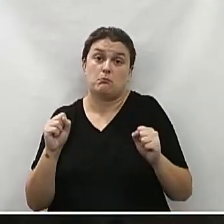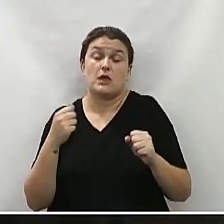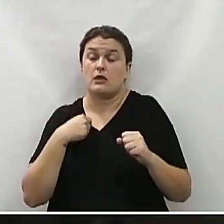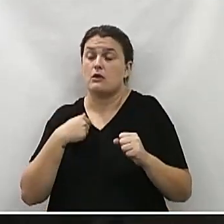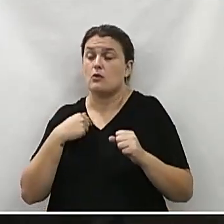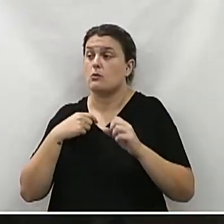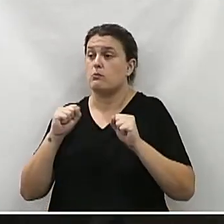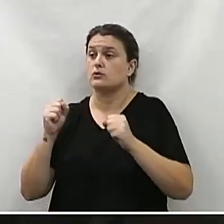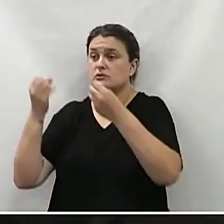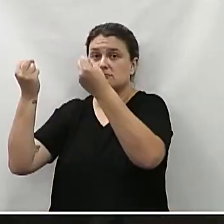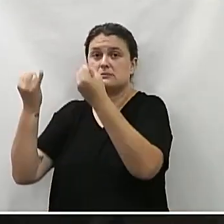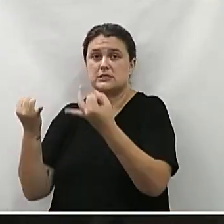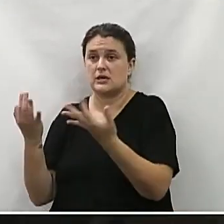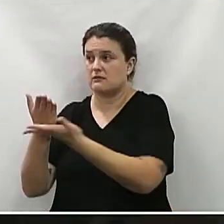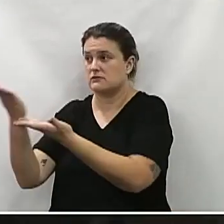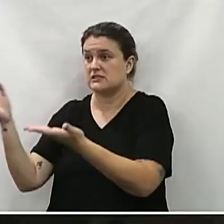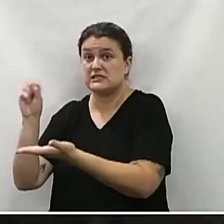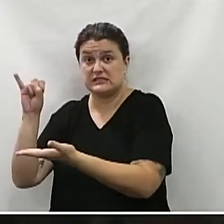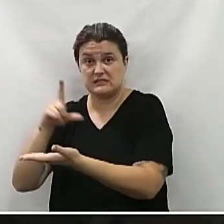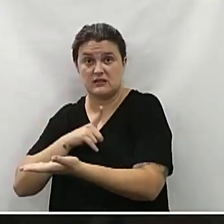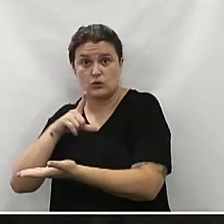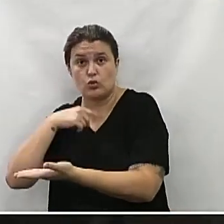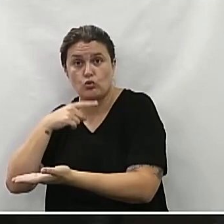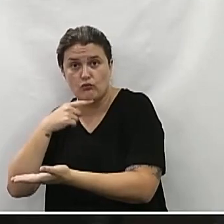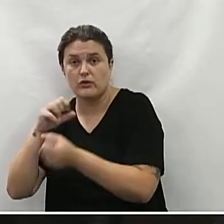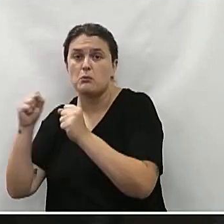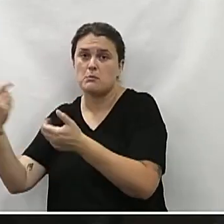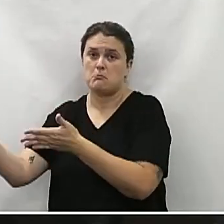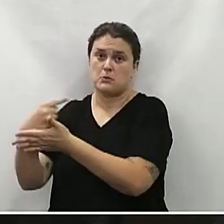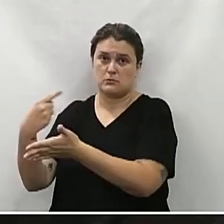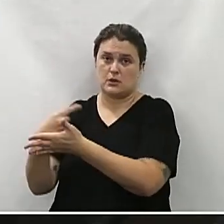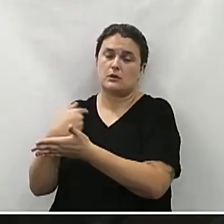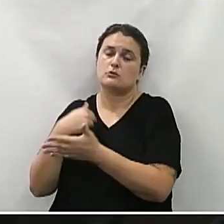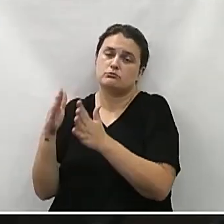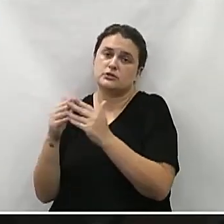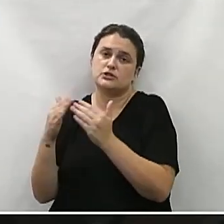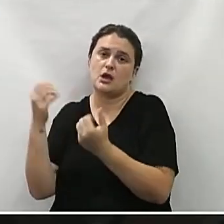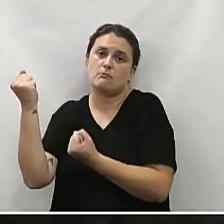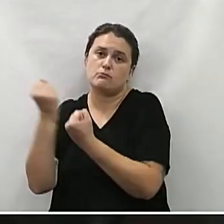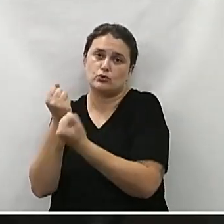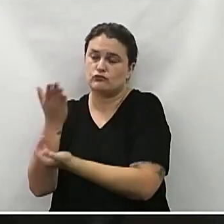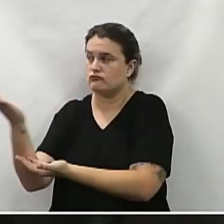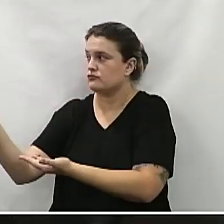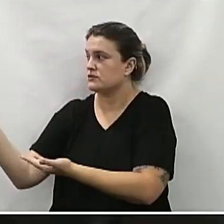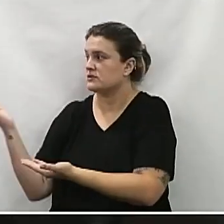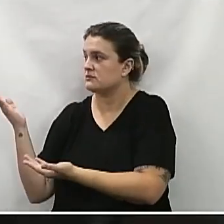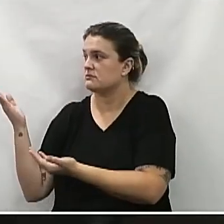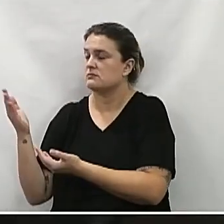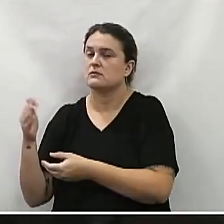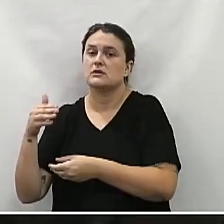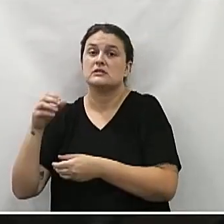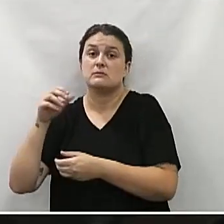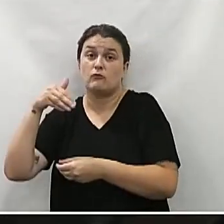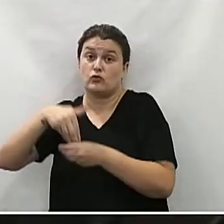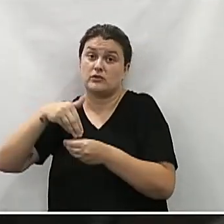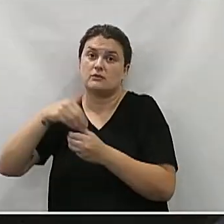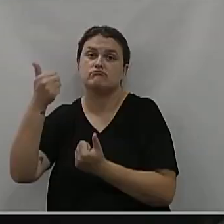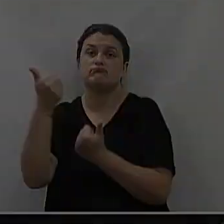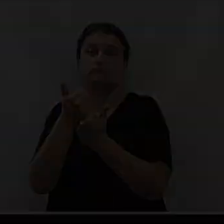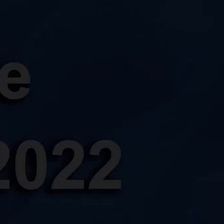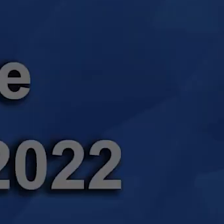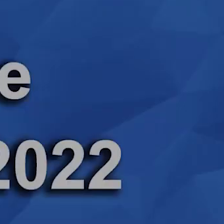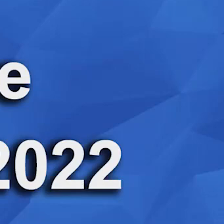esclarecer qualquer dúvida que os vereadores tenham e peço apoio para que todos possam votar a favor desse projeto.